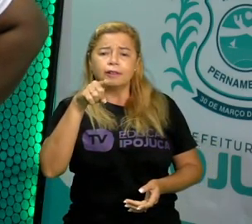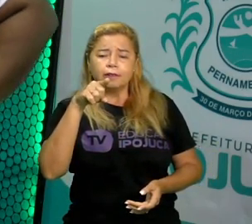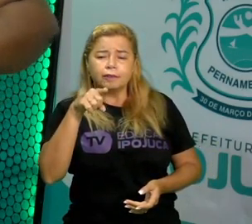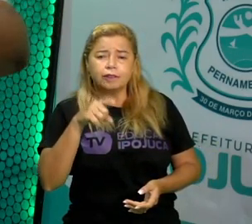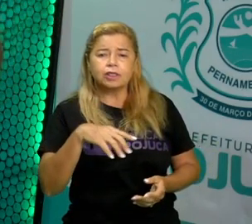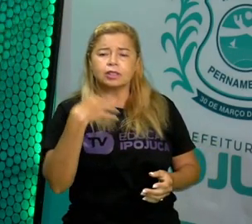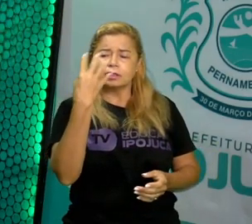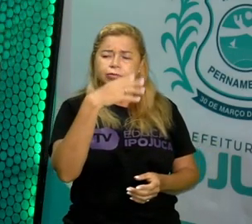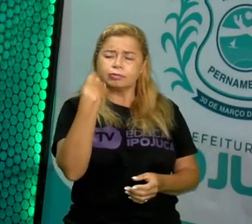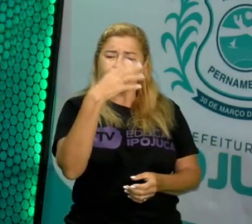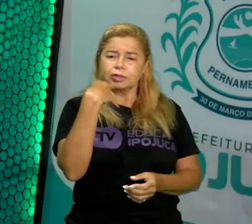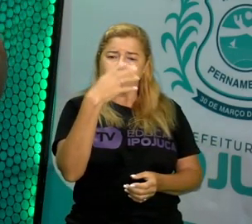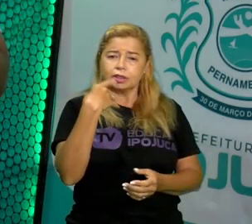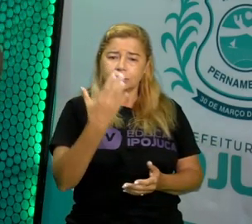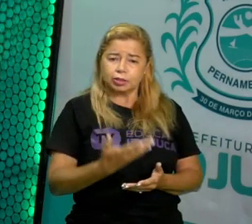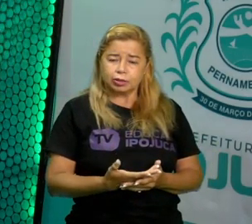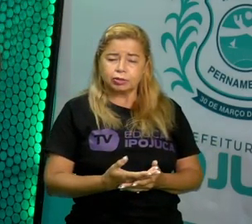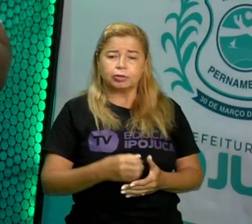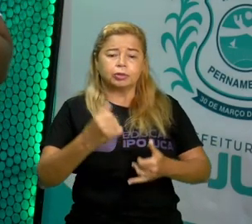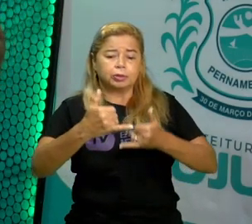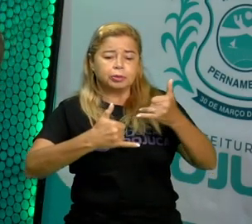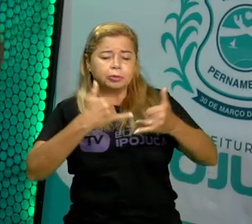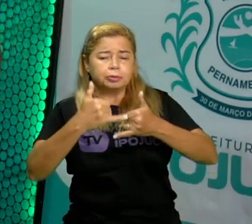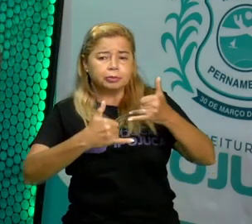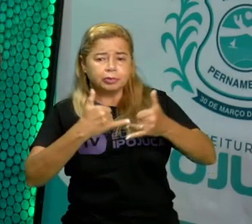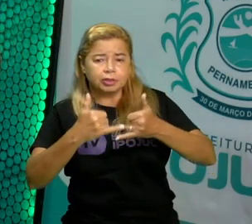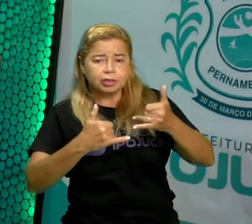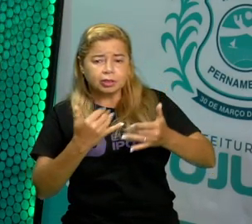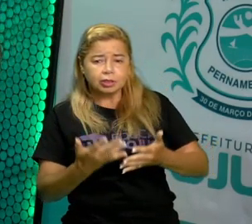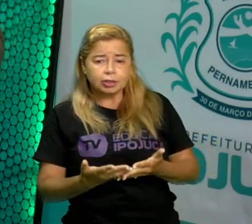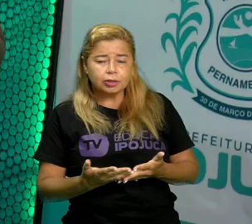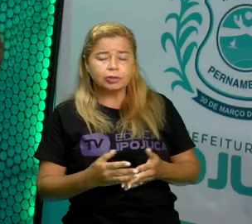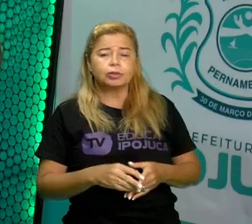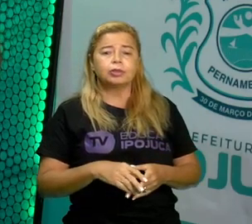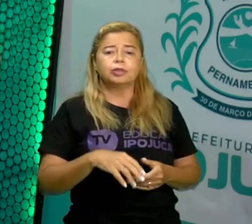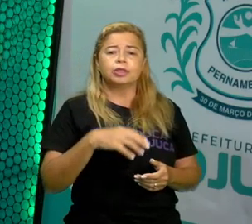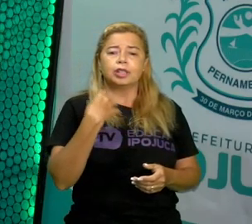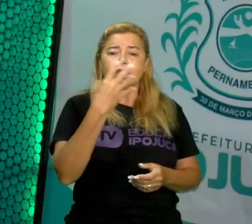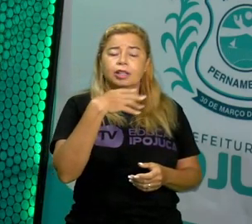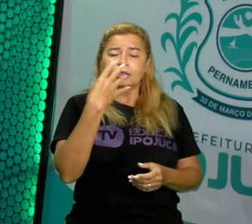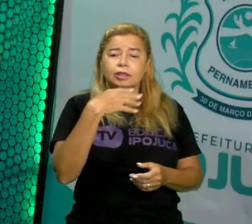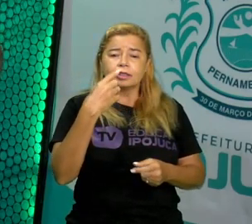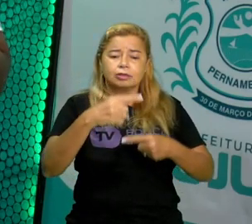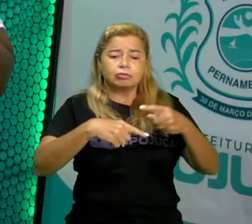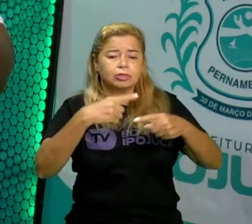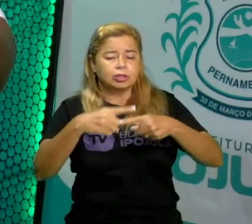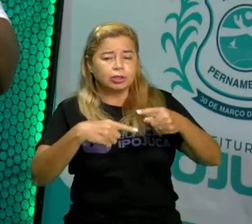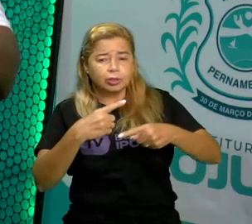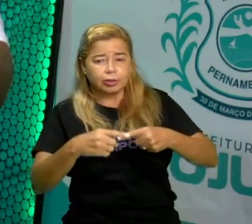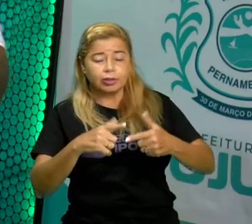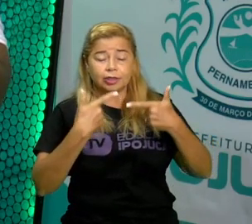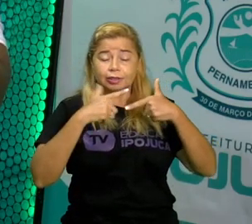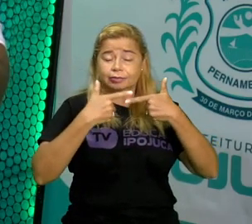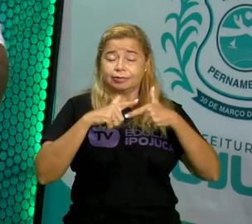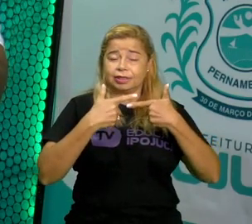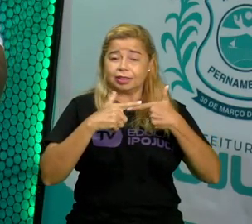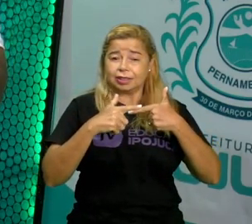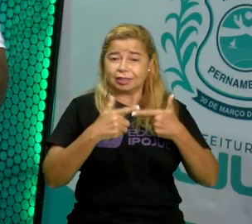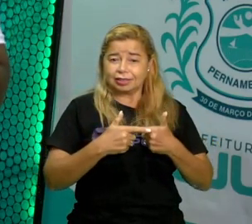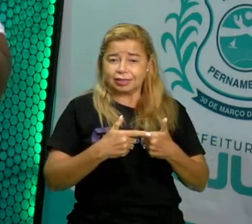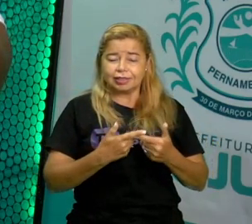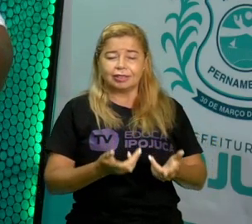dia a dia uma brincadeira divertida, engraçada e bem